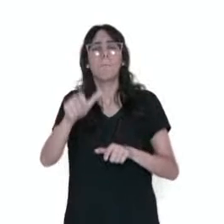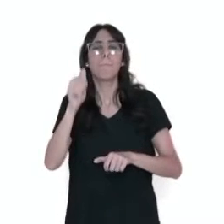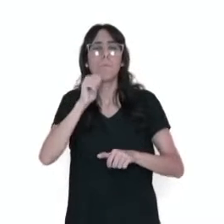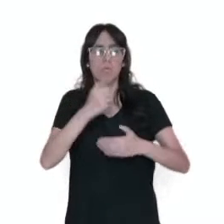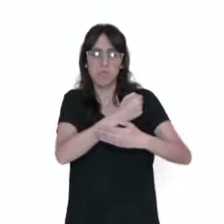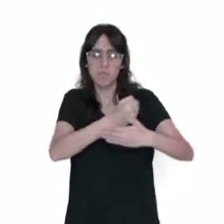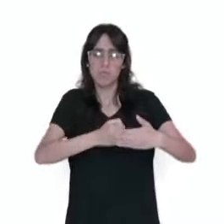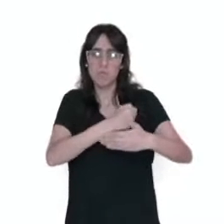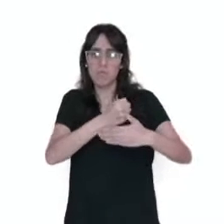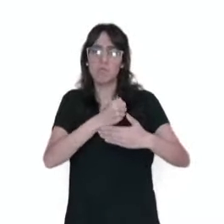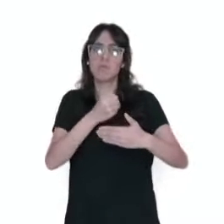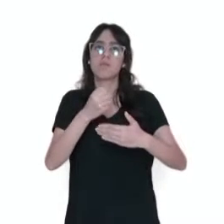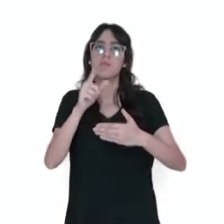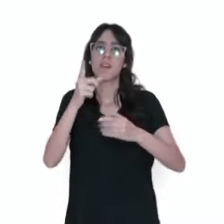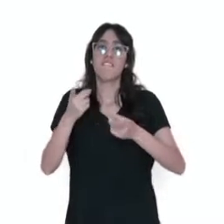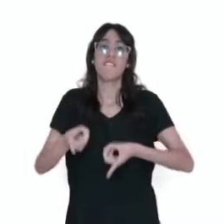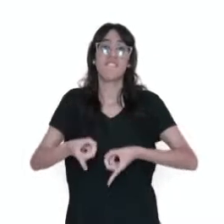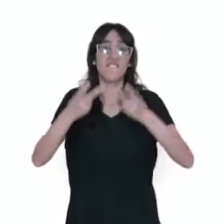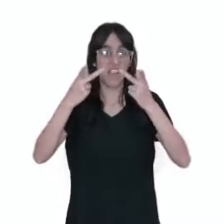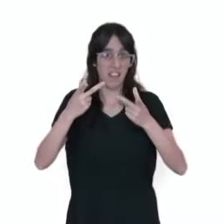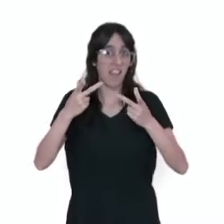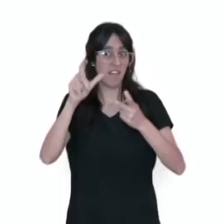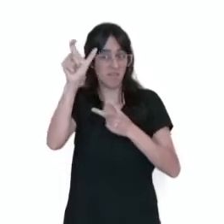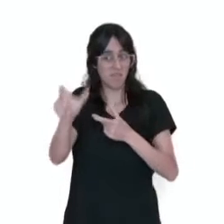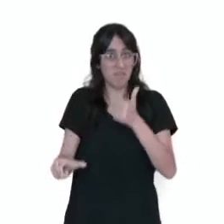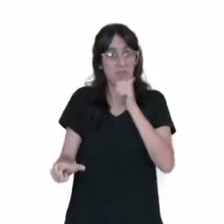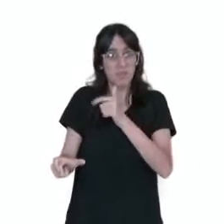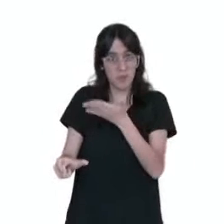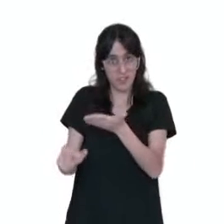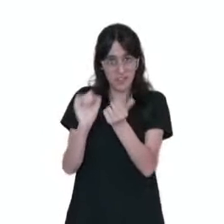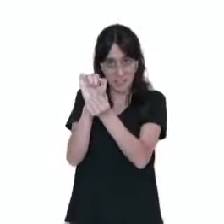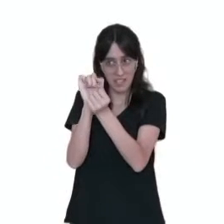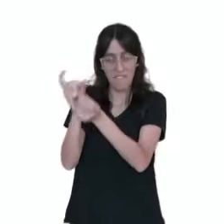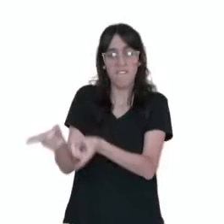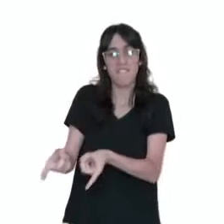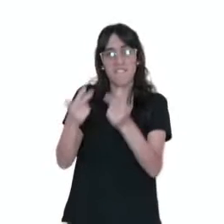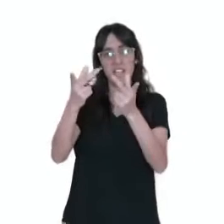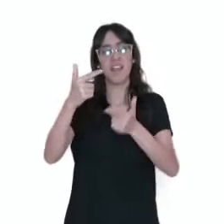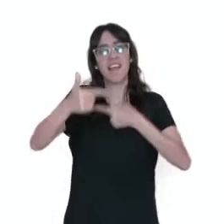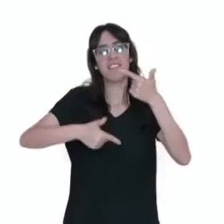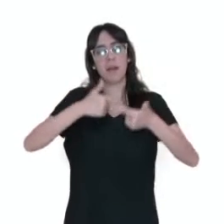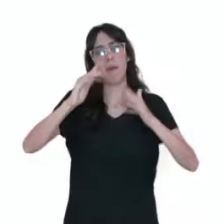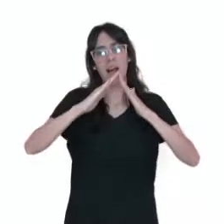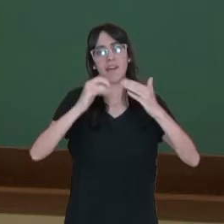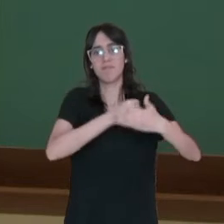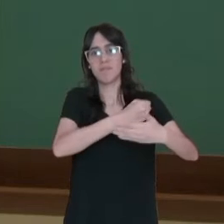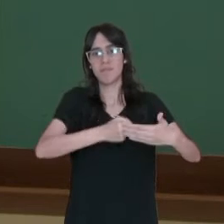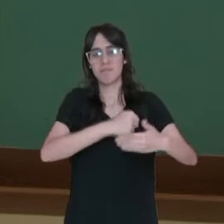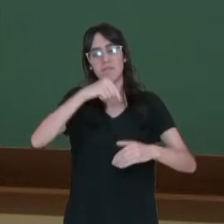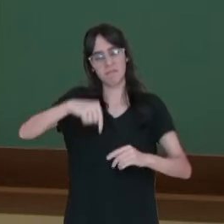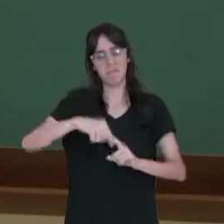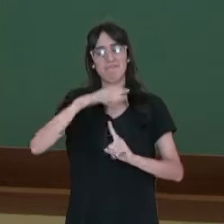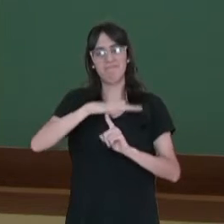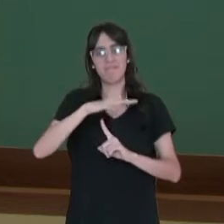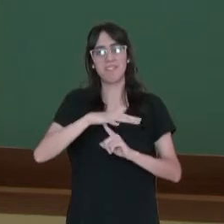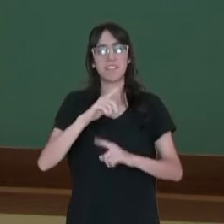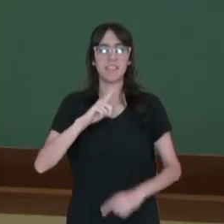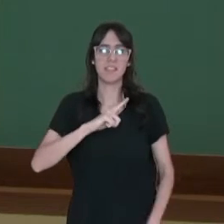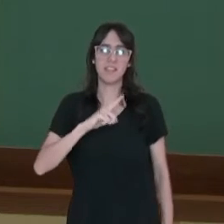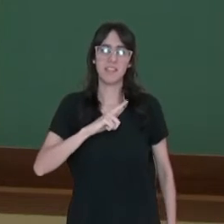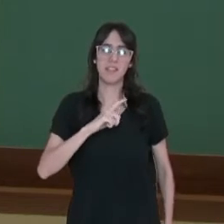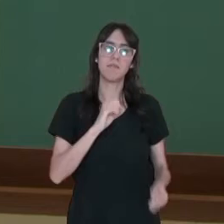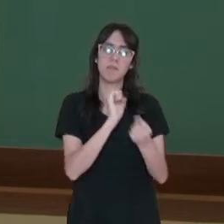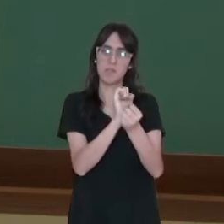Então, está vendendo uma cozinheira para a casa de família. Então, trabalho doméstico escravo no Paraná, a presença de